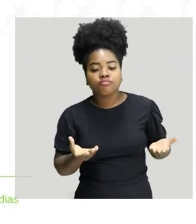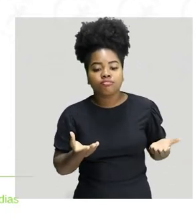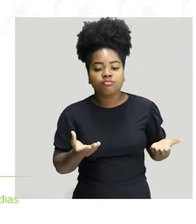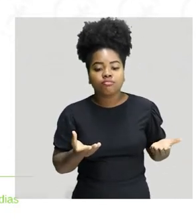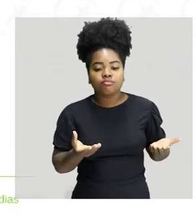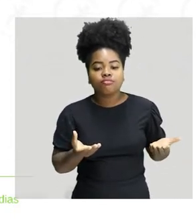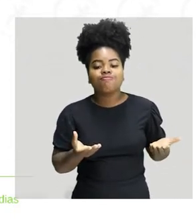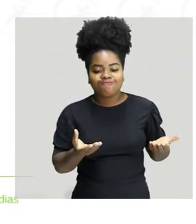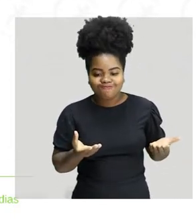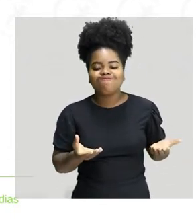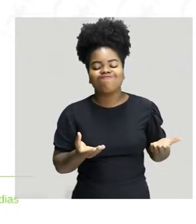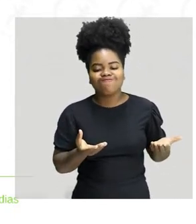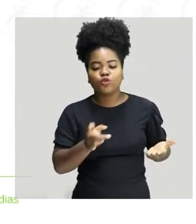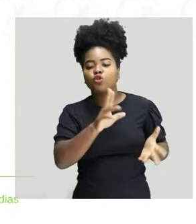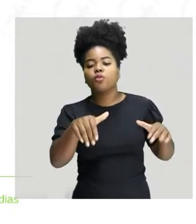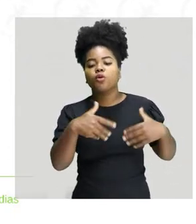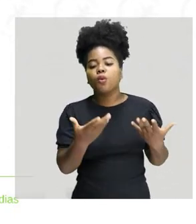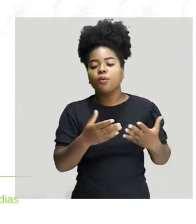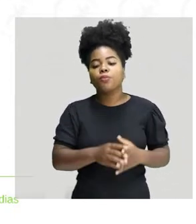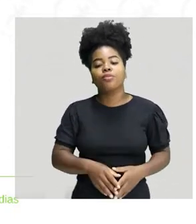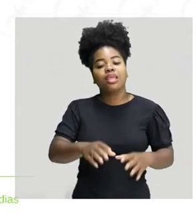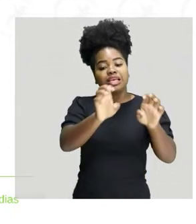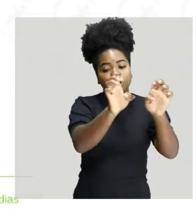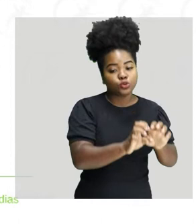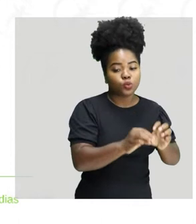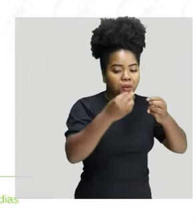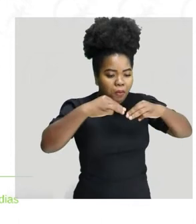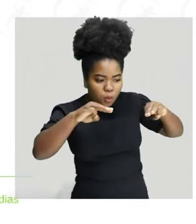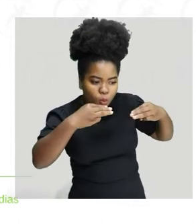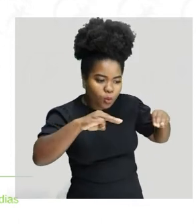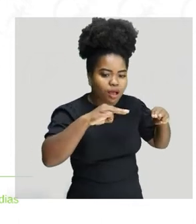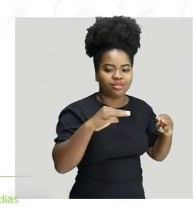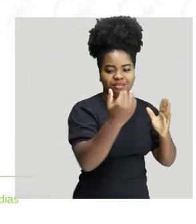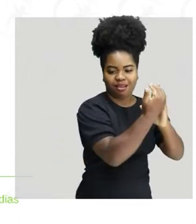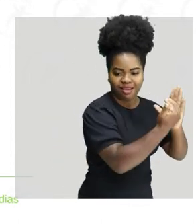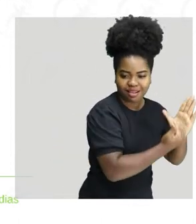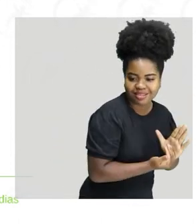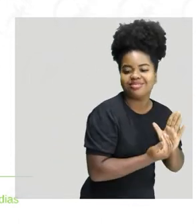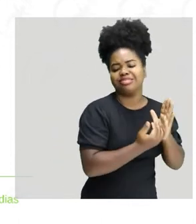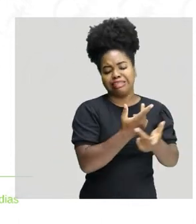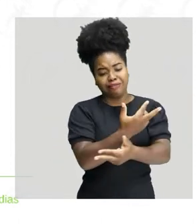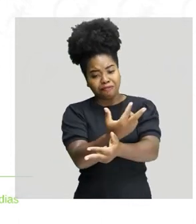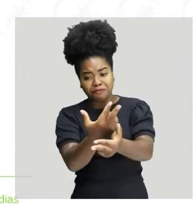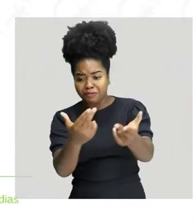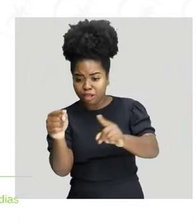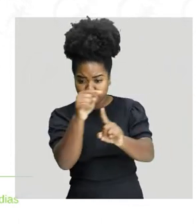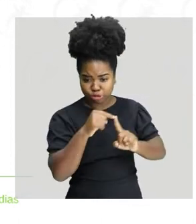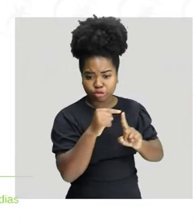Esse conjunto pode formar uma escala musical. Dentre as diversas escalas